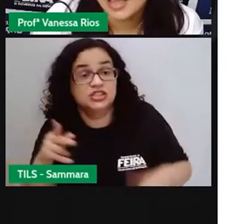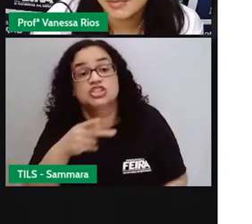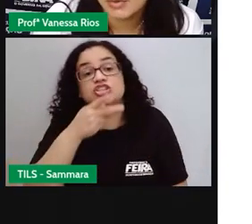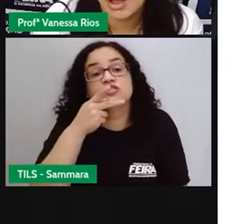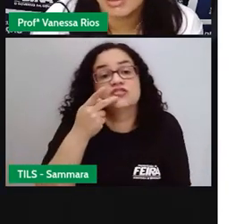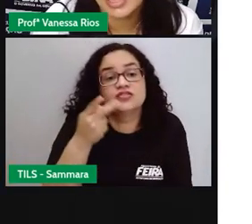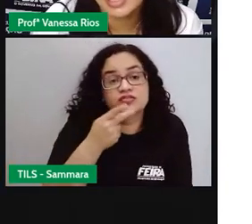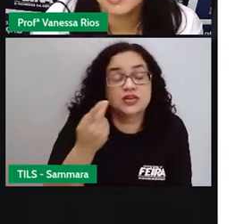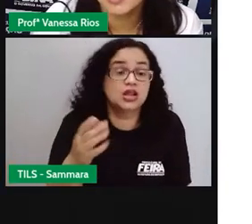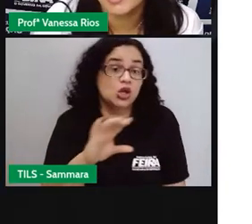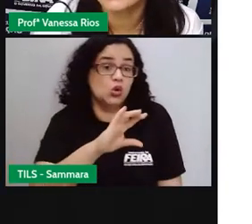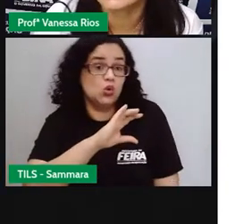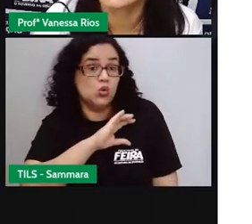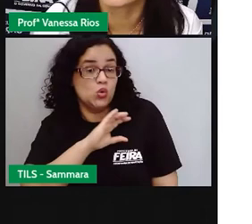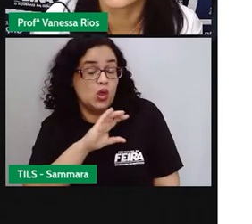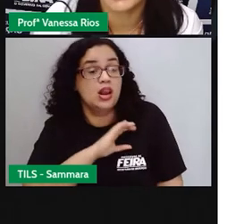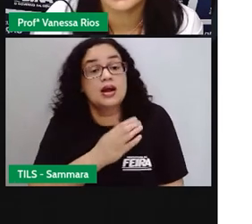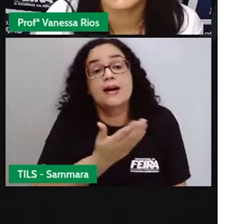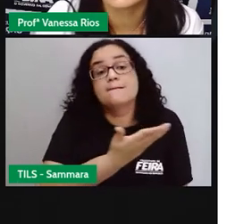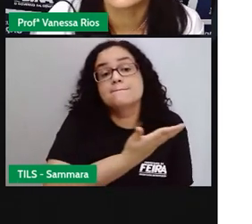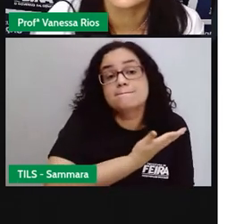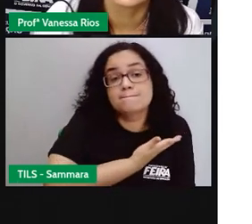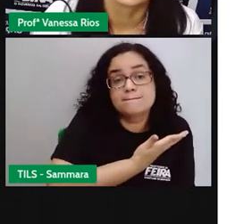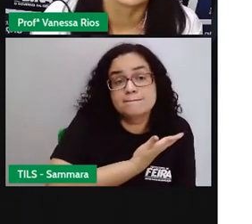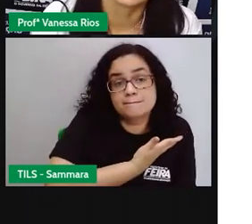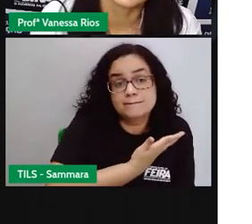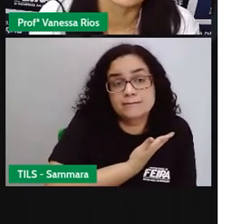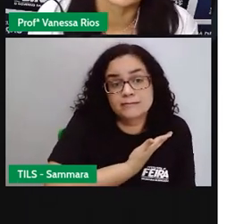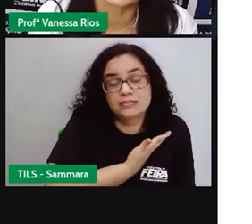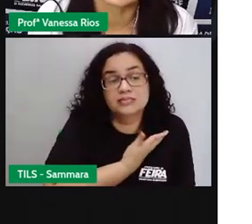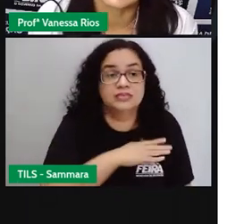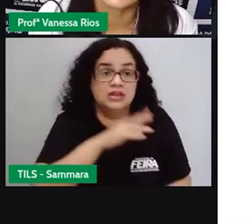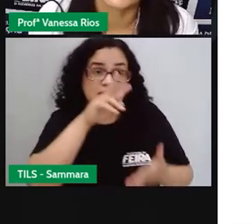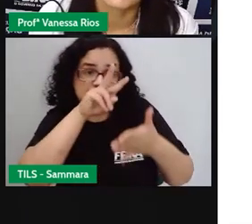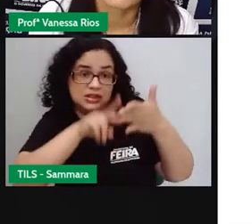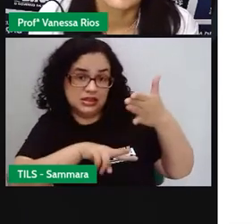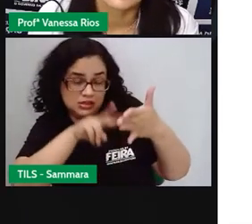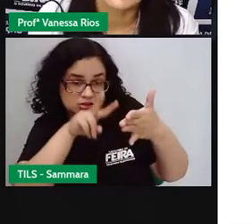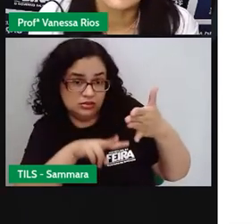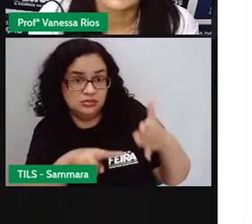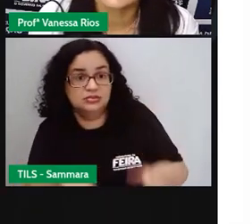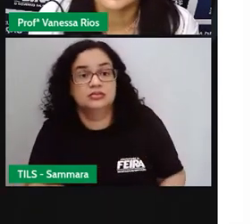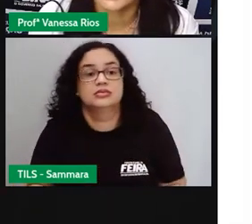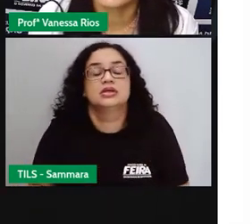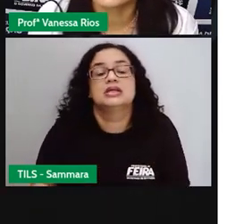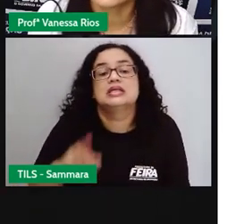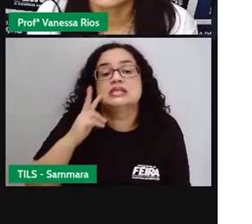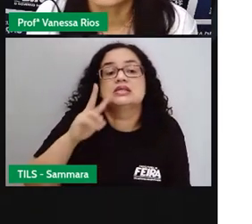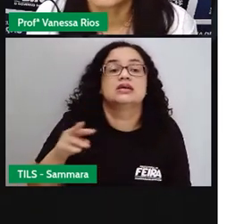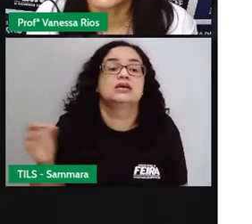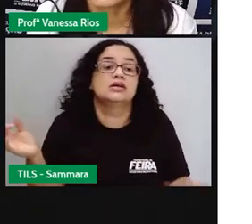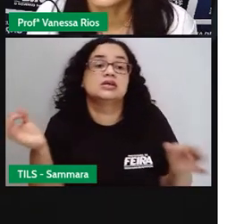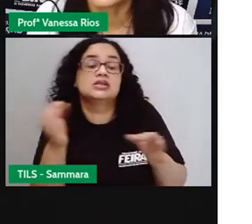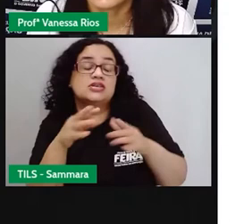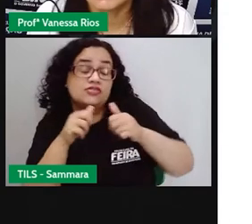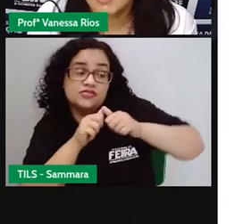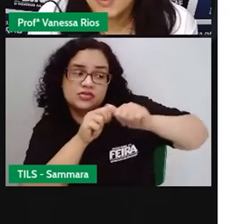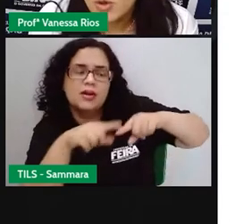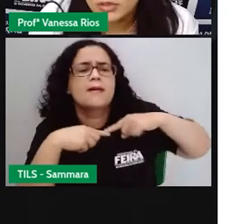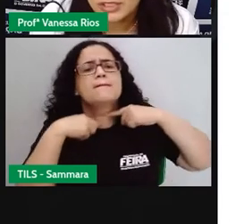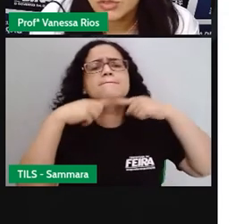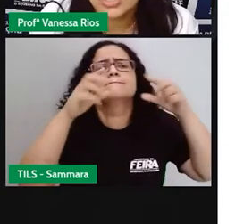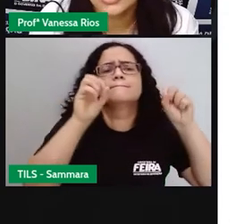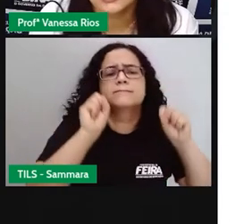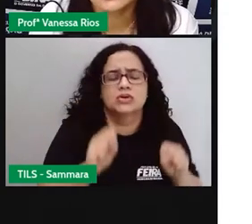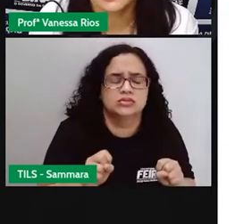para o colega, para o amigo, para o parente do livro que leu. E se isso, de repente, fica impossível